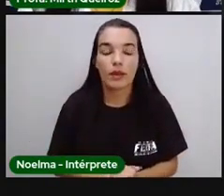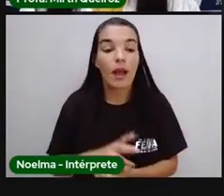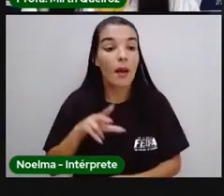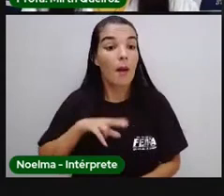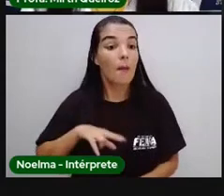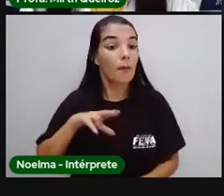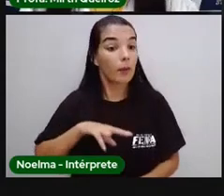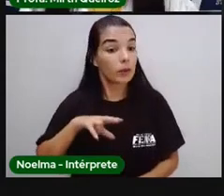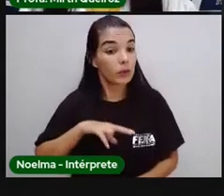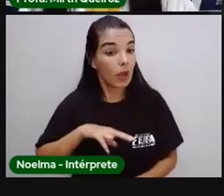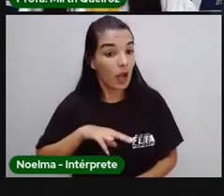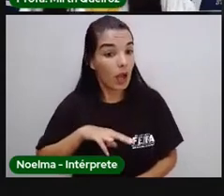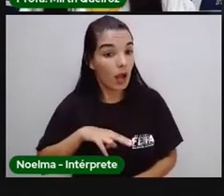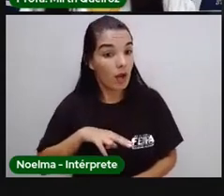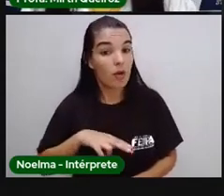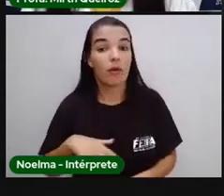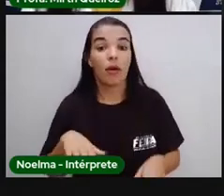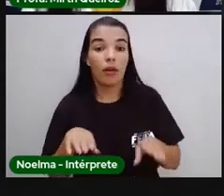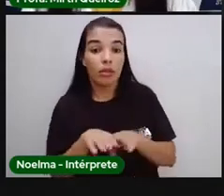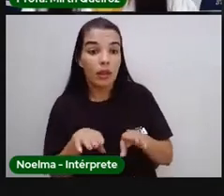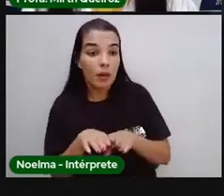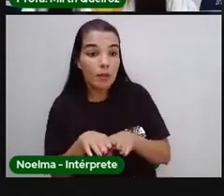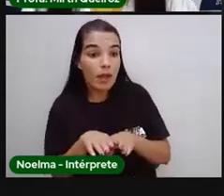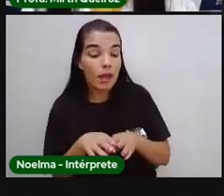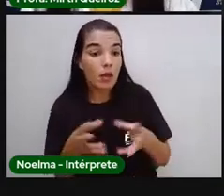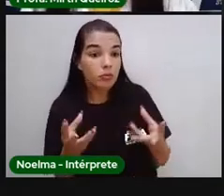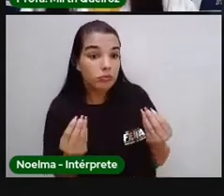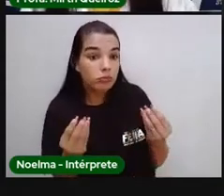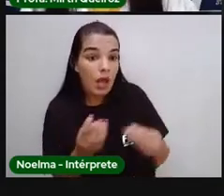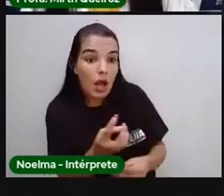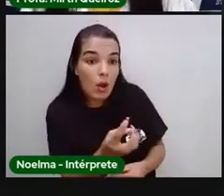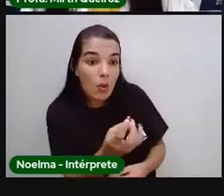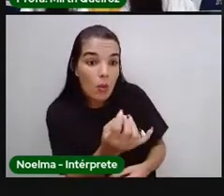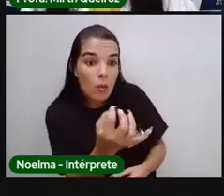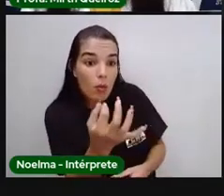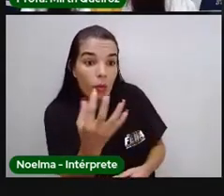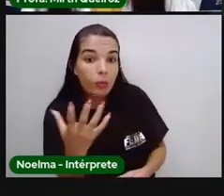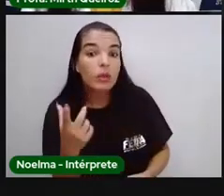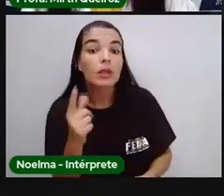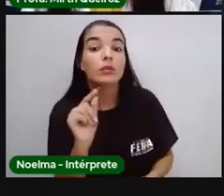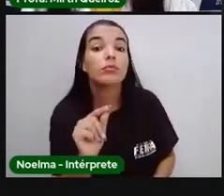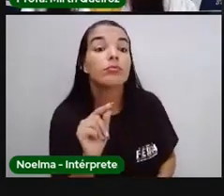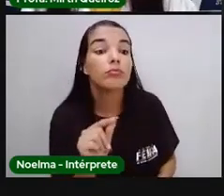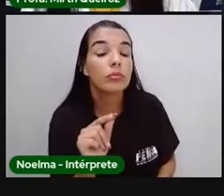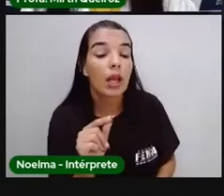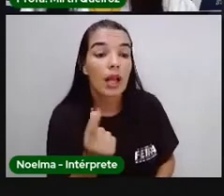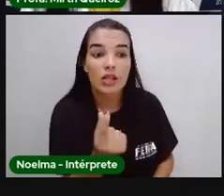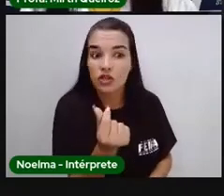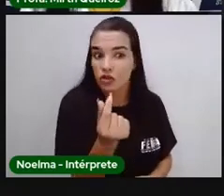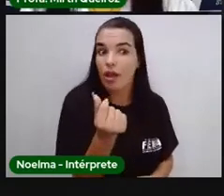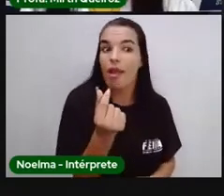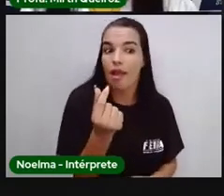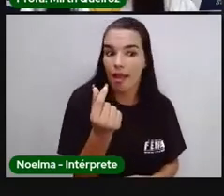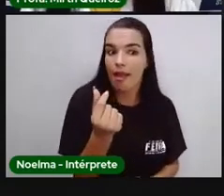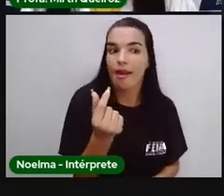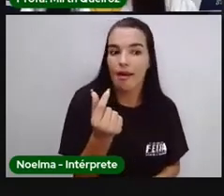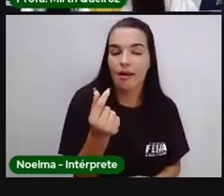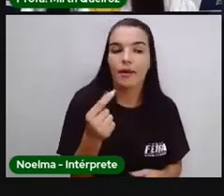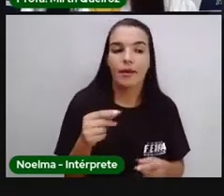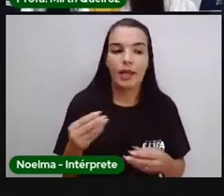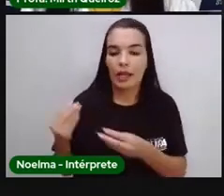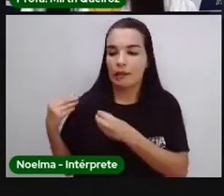Portugal também contou com uma quantidade significativa de investimentos de capital vindos da burguesia e também da nobreza. Por quê?